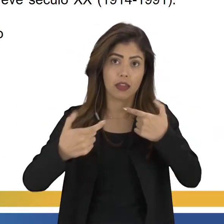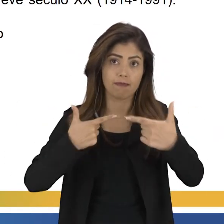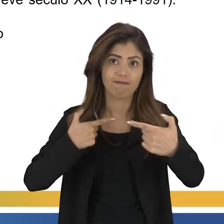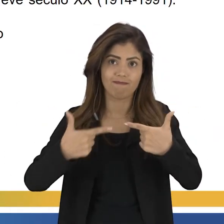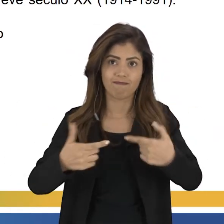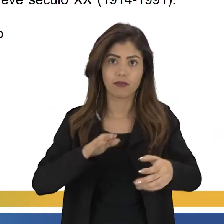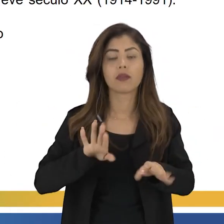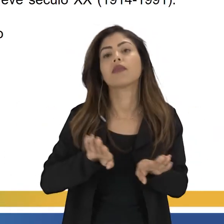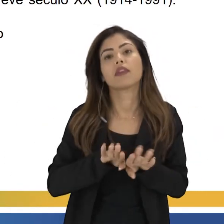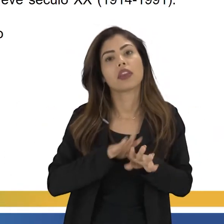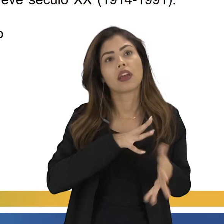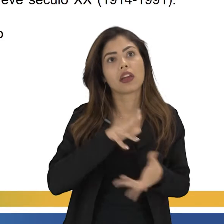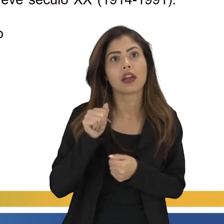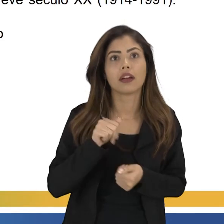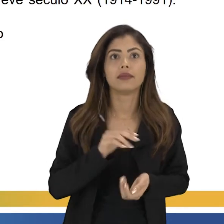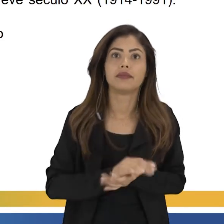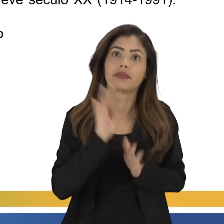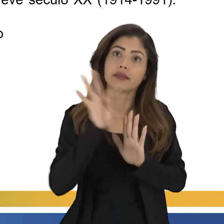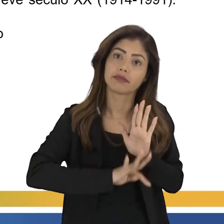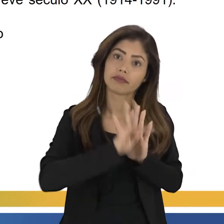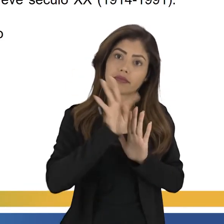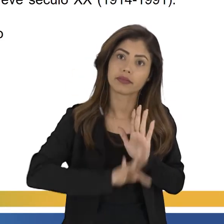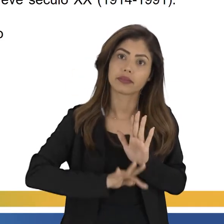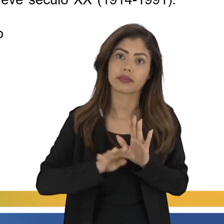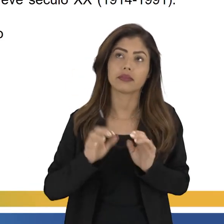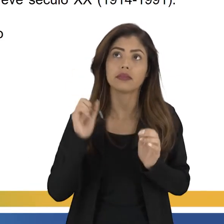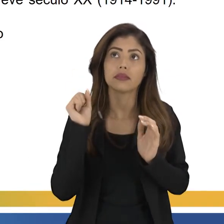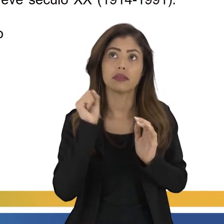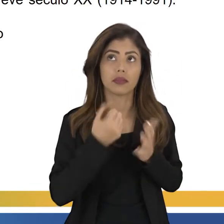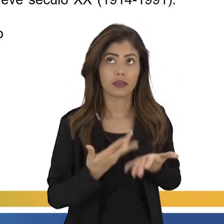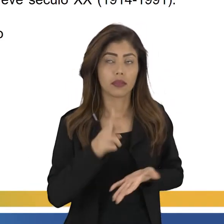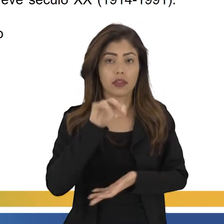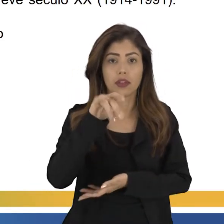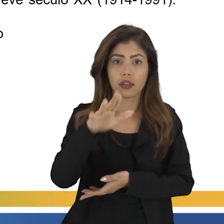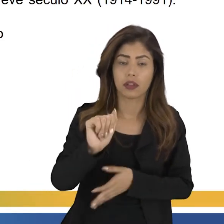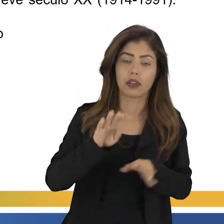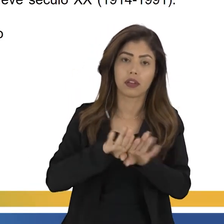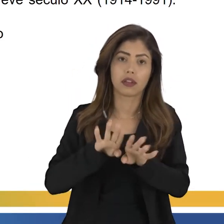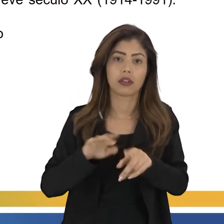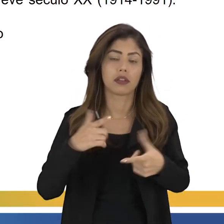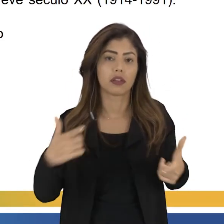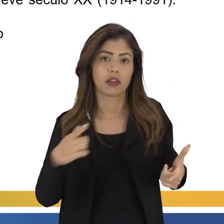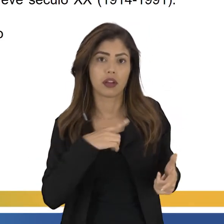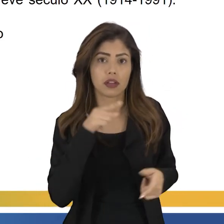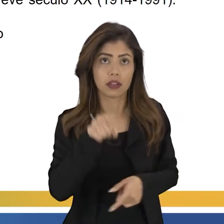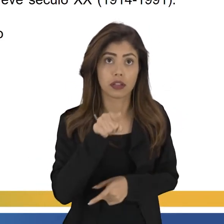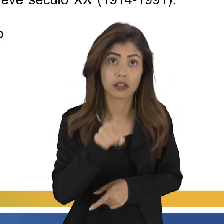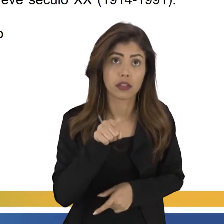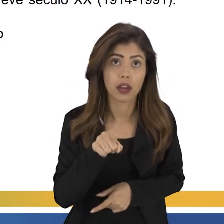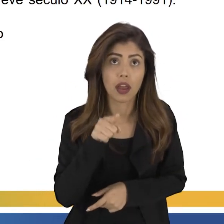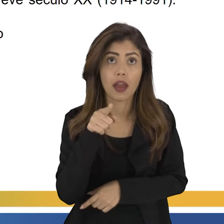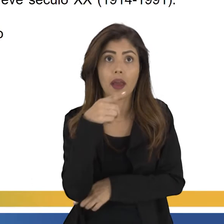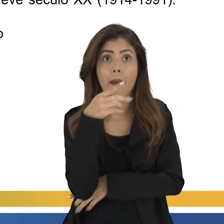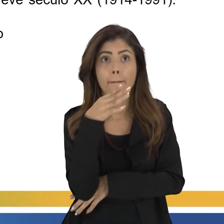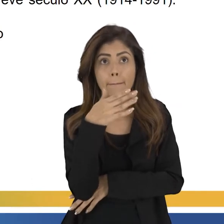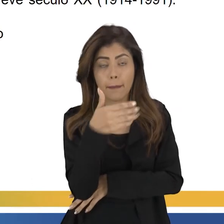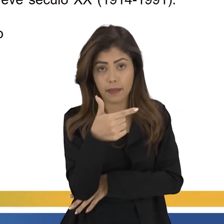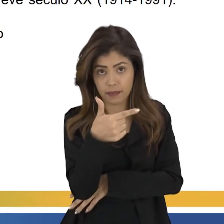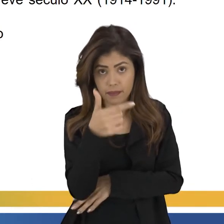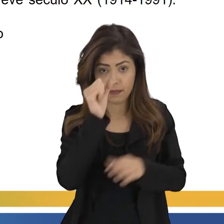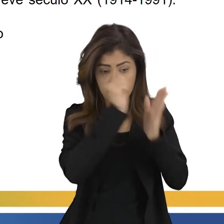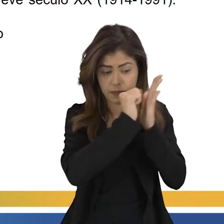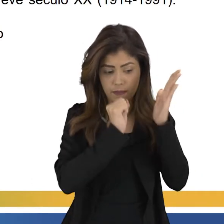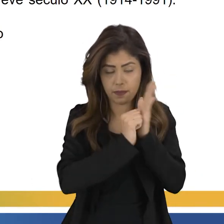Então esse texto aí é do Robesbaum, né? Que fala dessa era dos extremos e desse breve século XX.